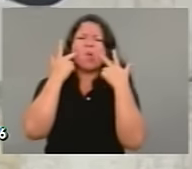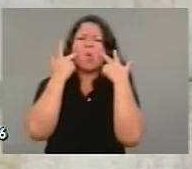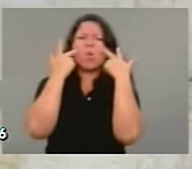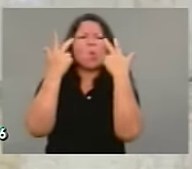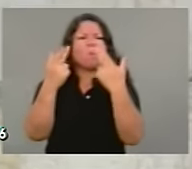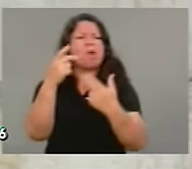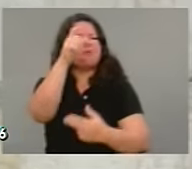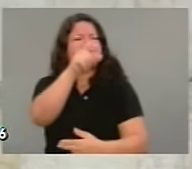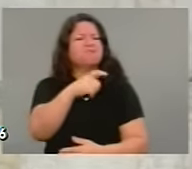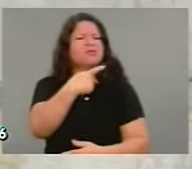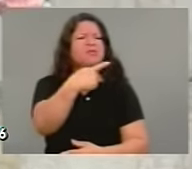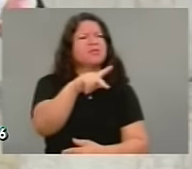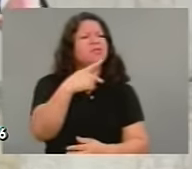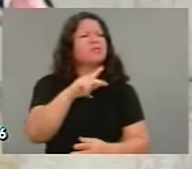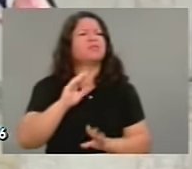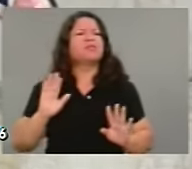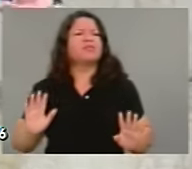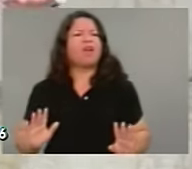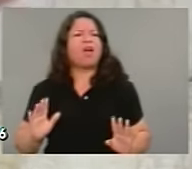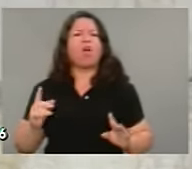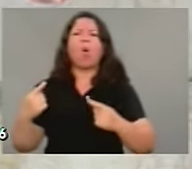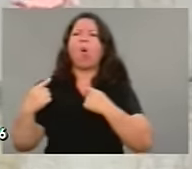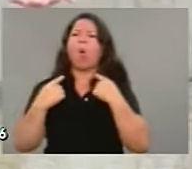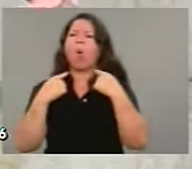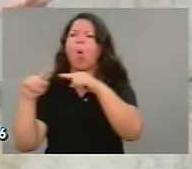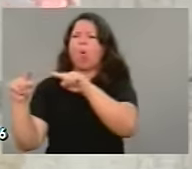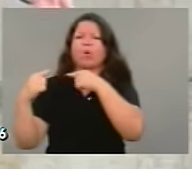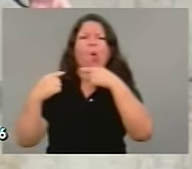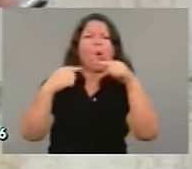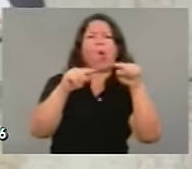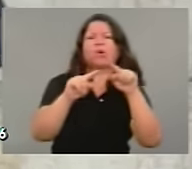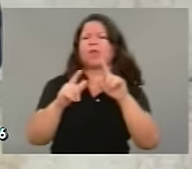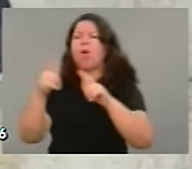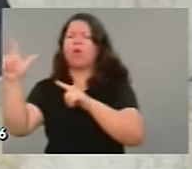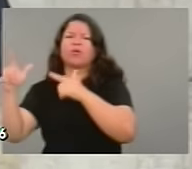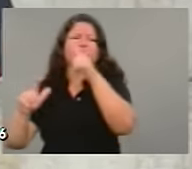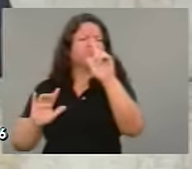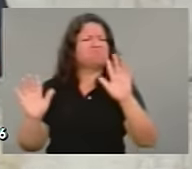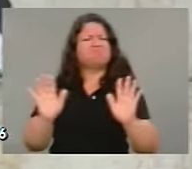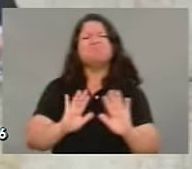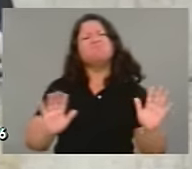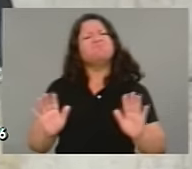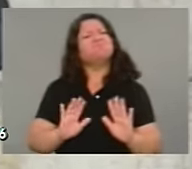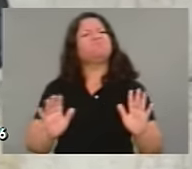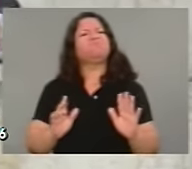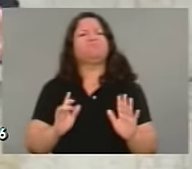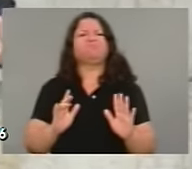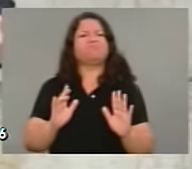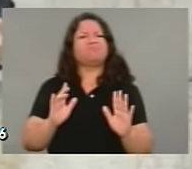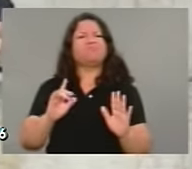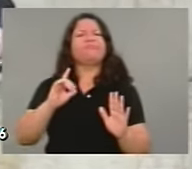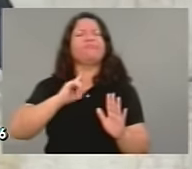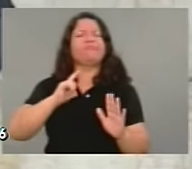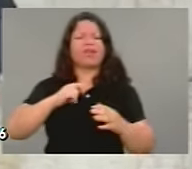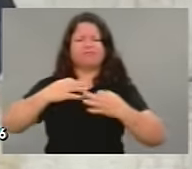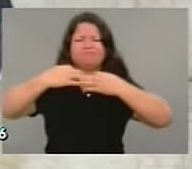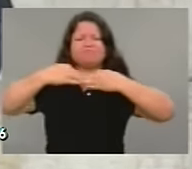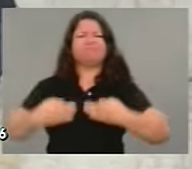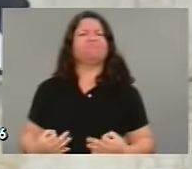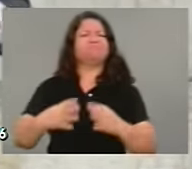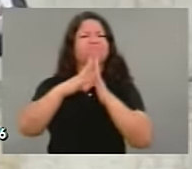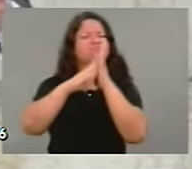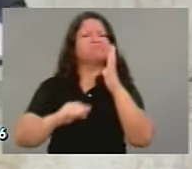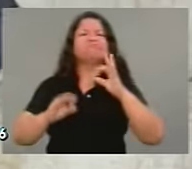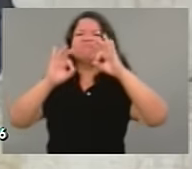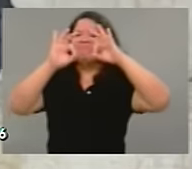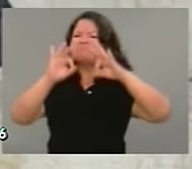que seja, mesmo que seja contra o posicionamento de Vossa Excelência, mas tem sido um deputado exemplar aqui e